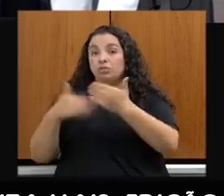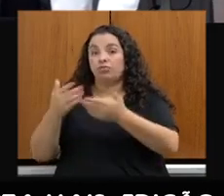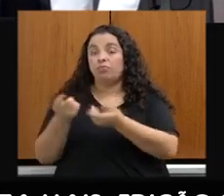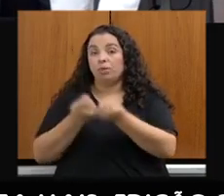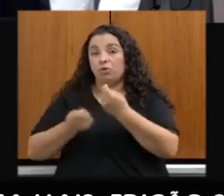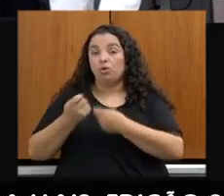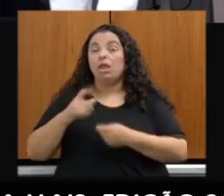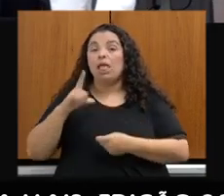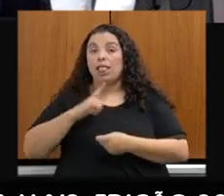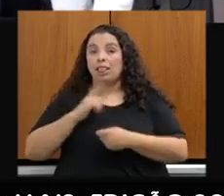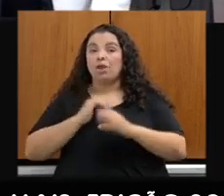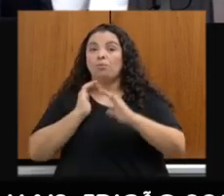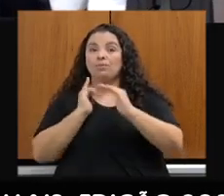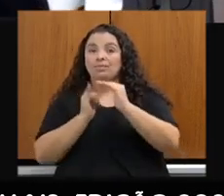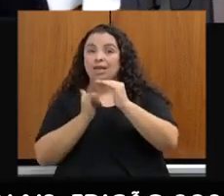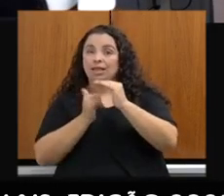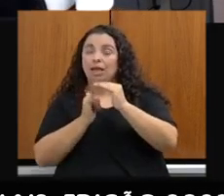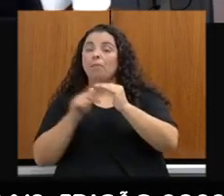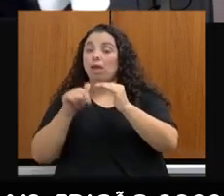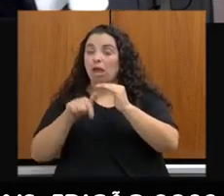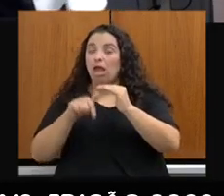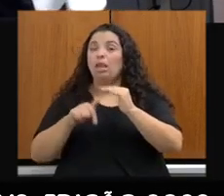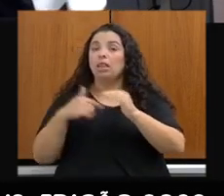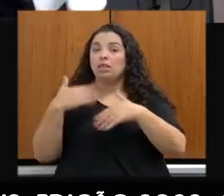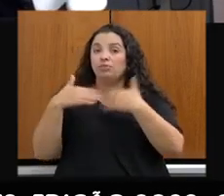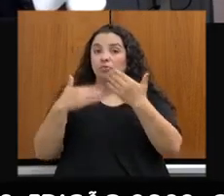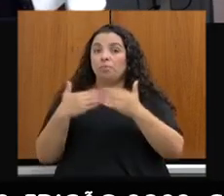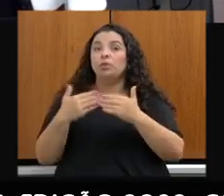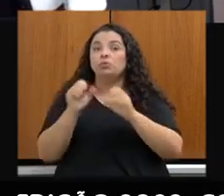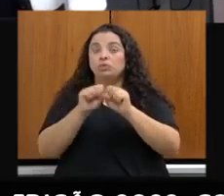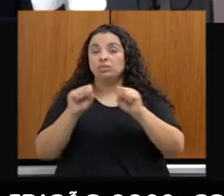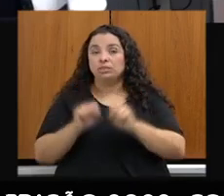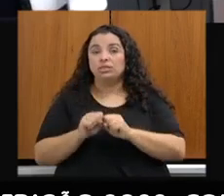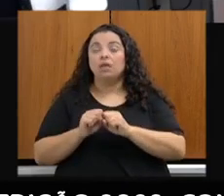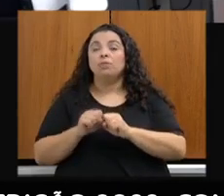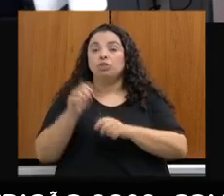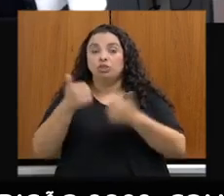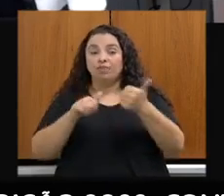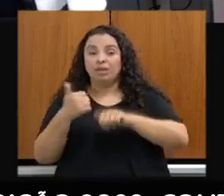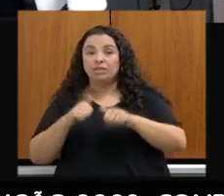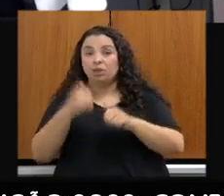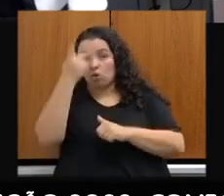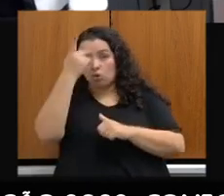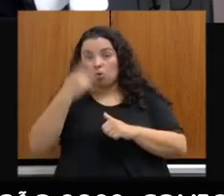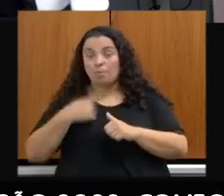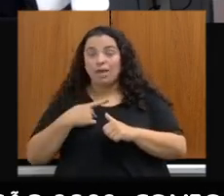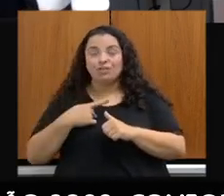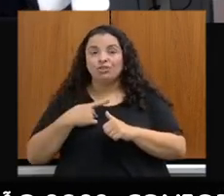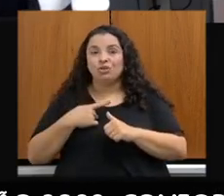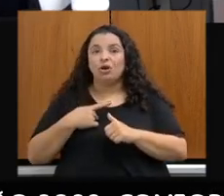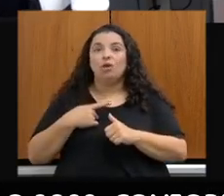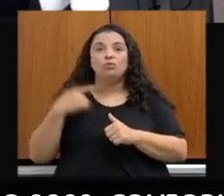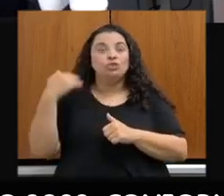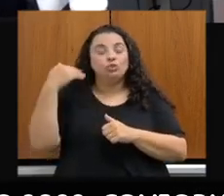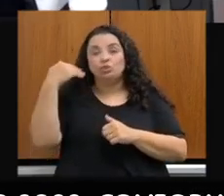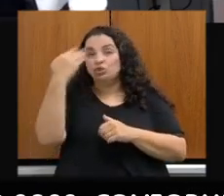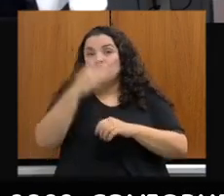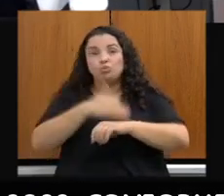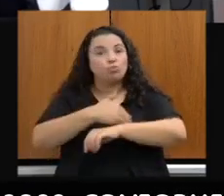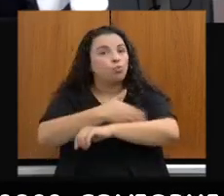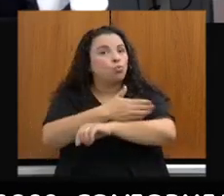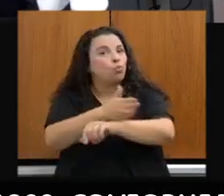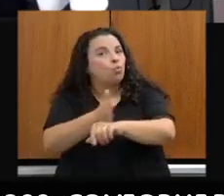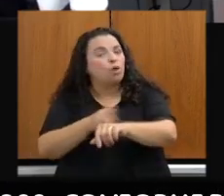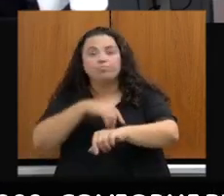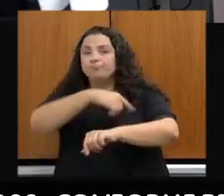desenvolvendo um sistema de avaliação automática desses dados, 24 horas por dia, e nós pretendemos, partir disso, e também na